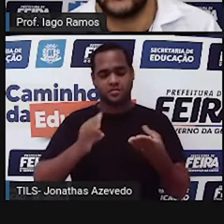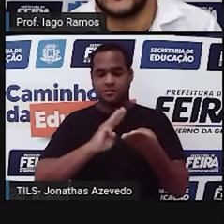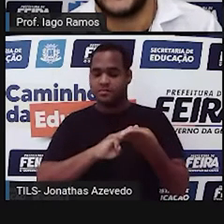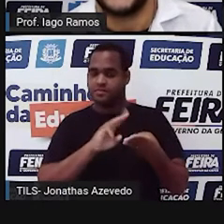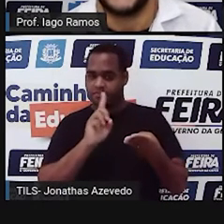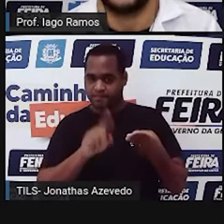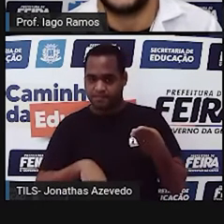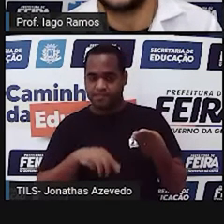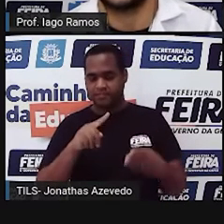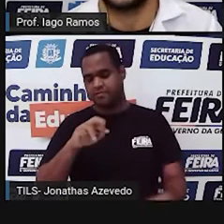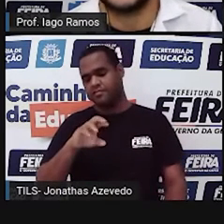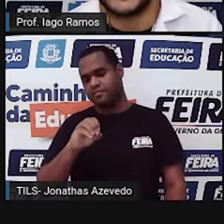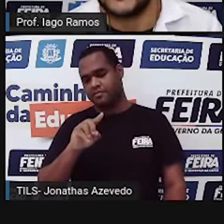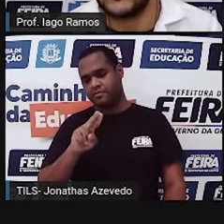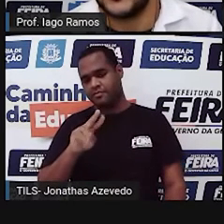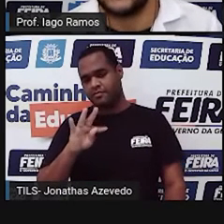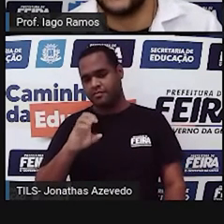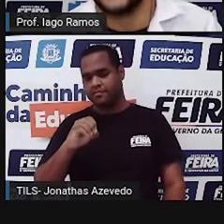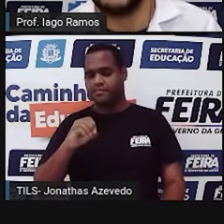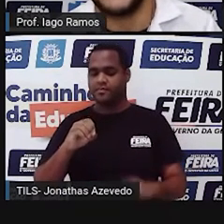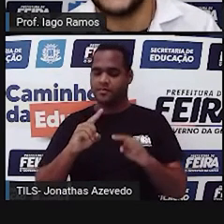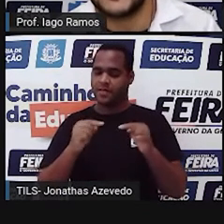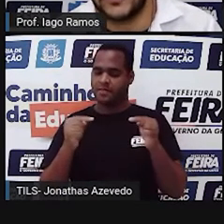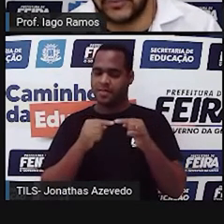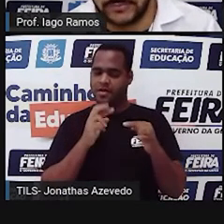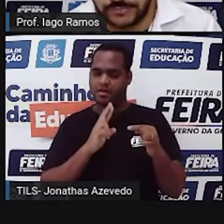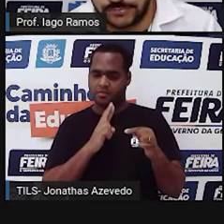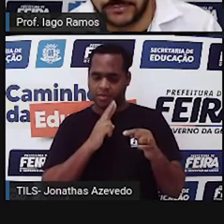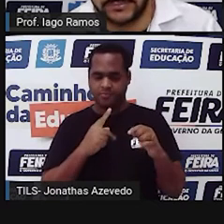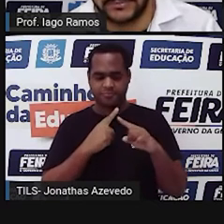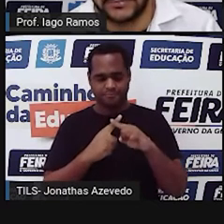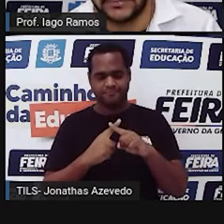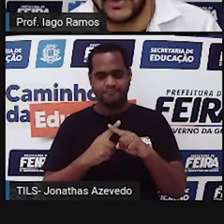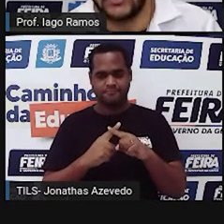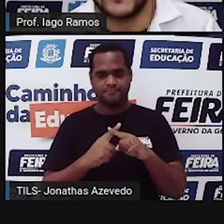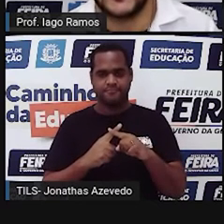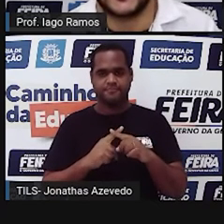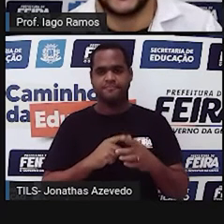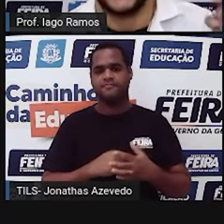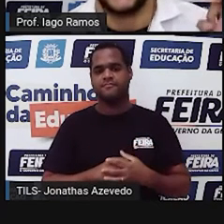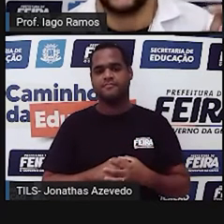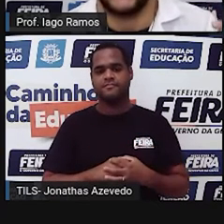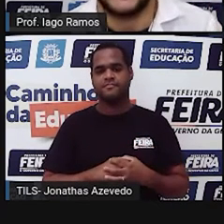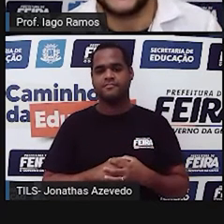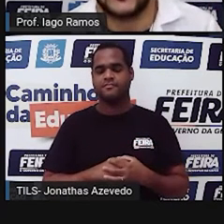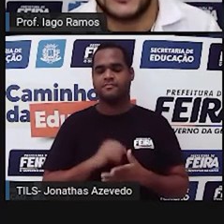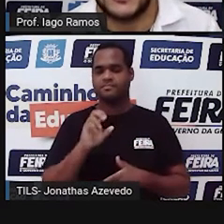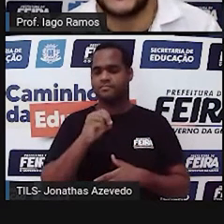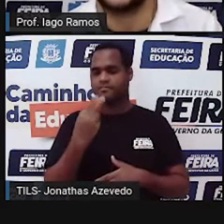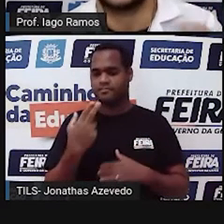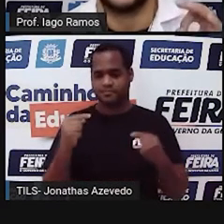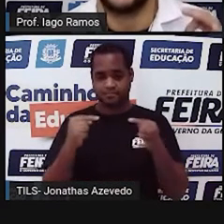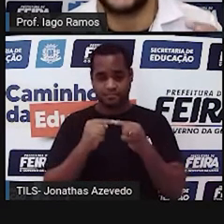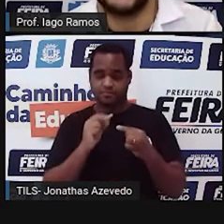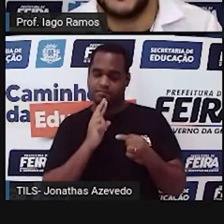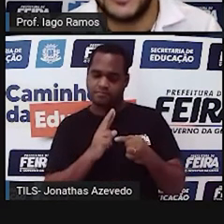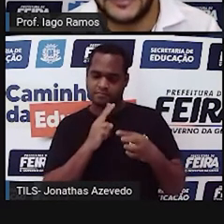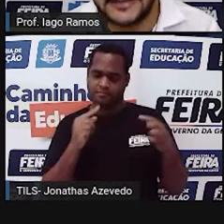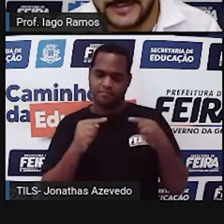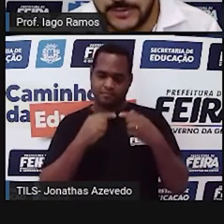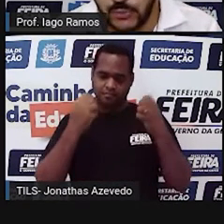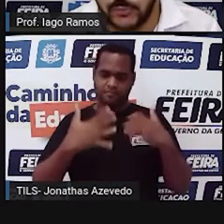produto é o resultado de uma multiplicação. Ou seja, o resultado da